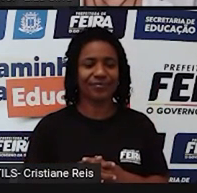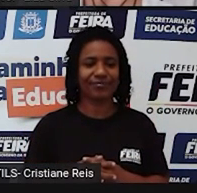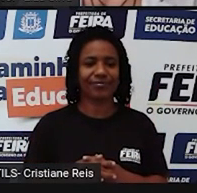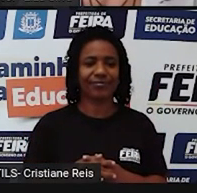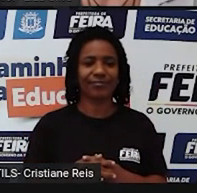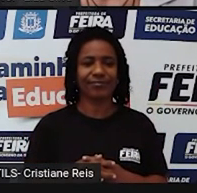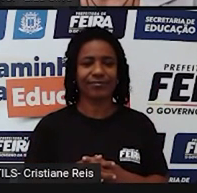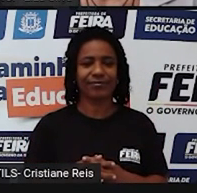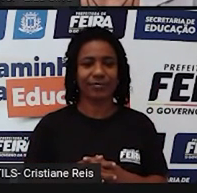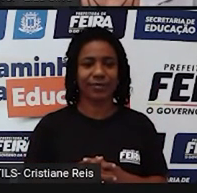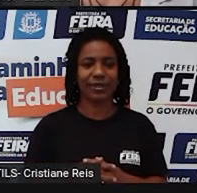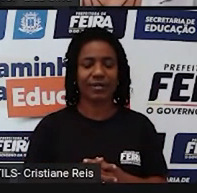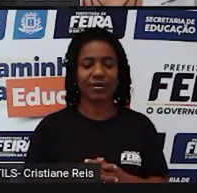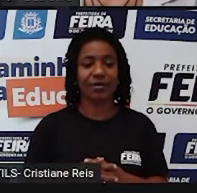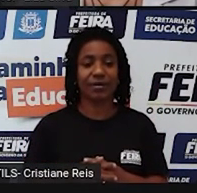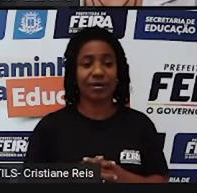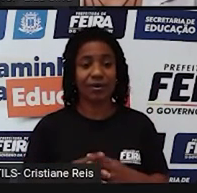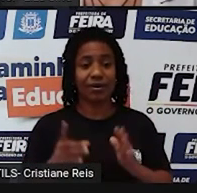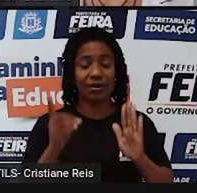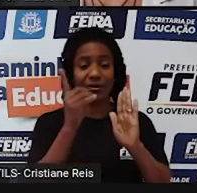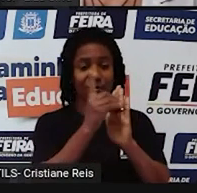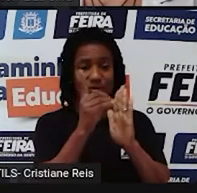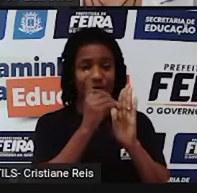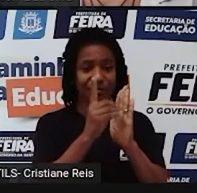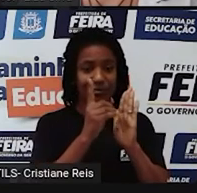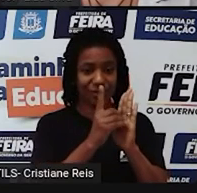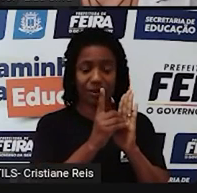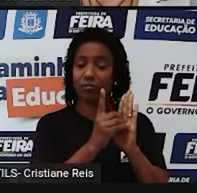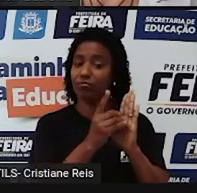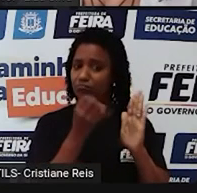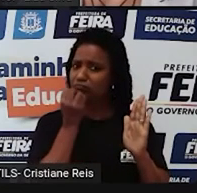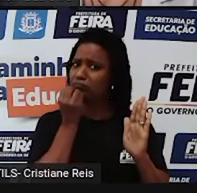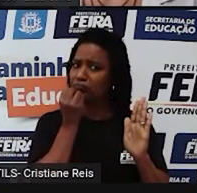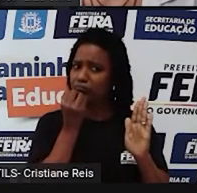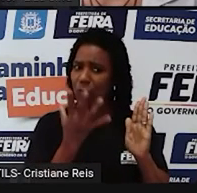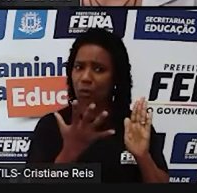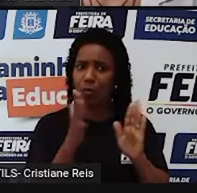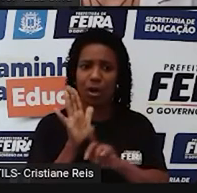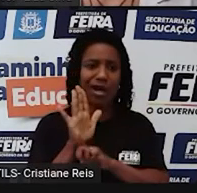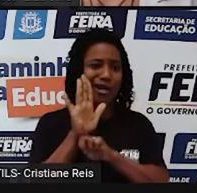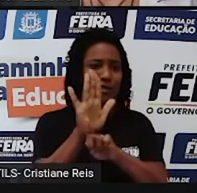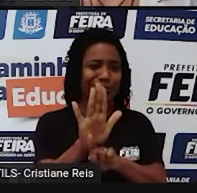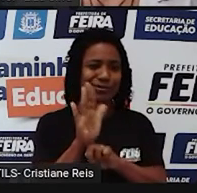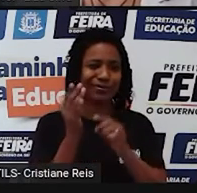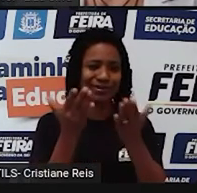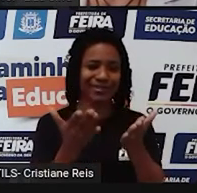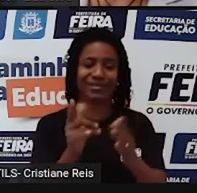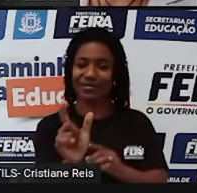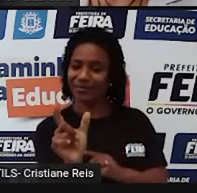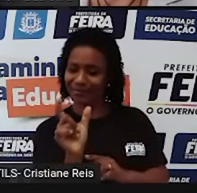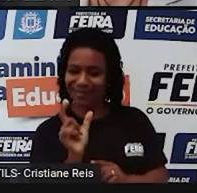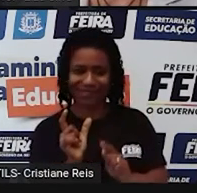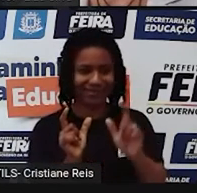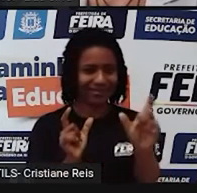O dicionário é uma boa opção para te auxiliar nessa busca por palavras